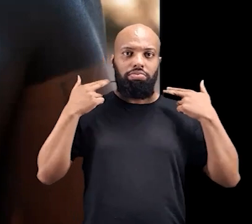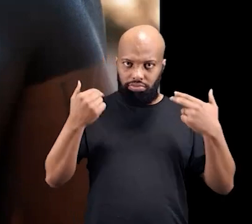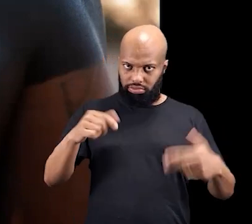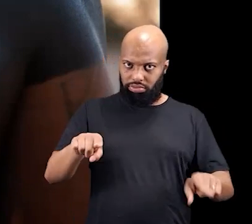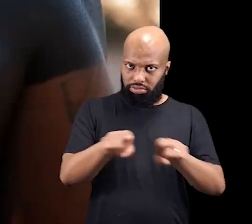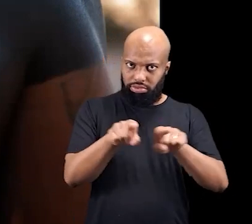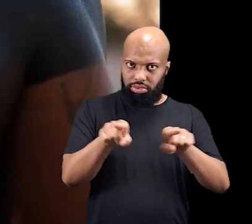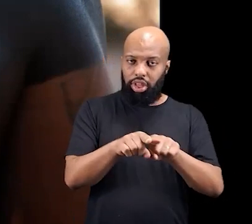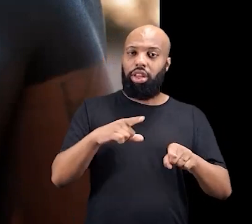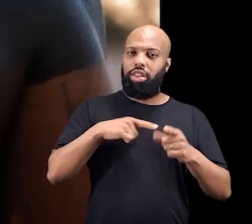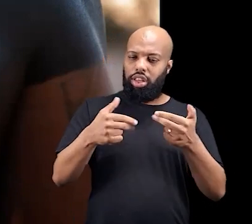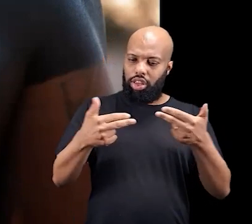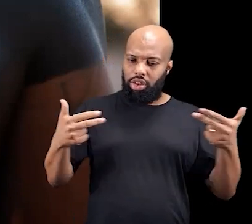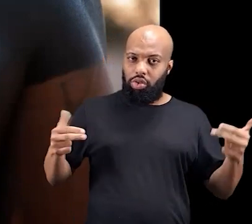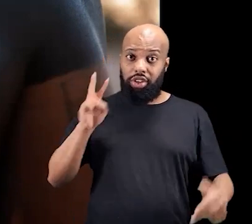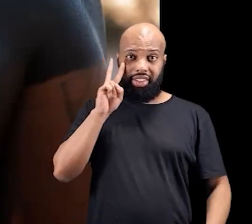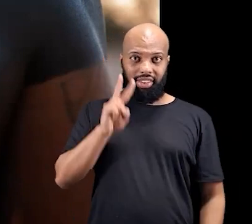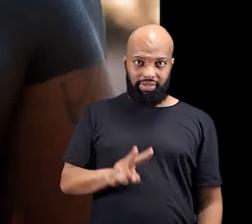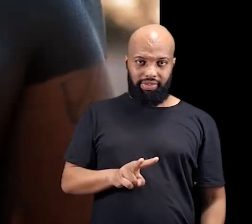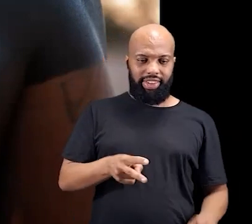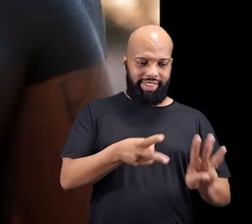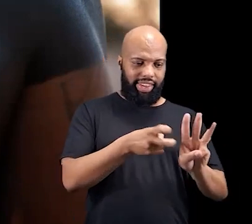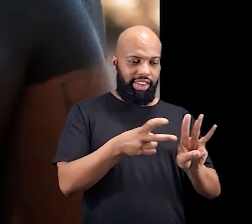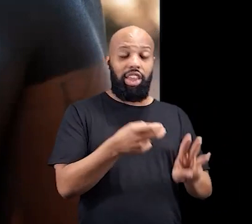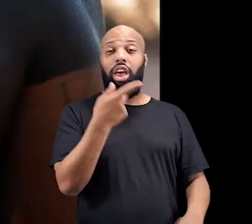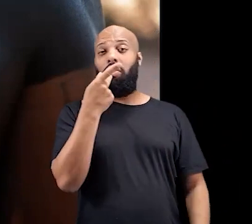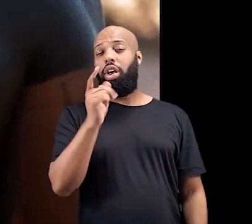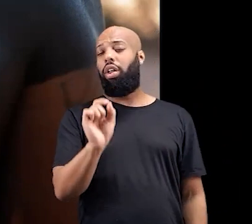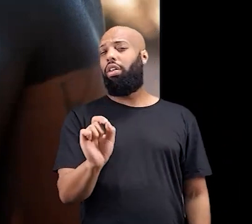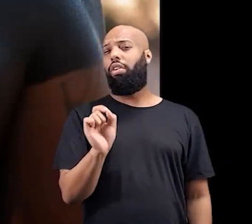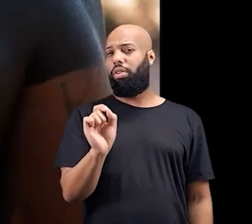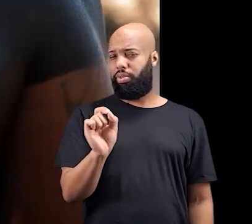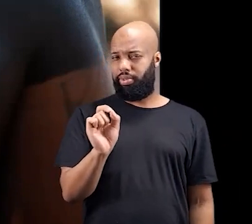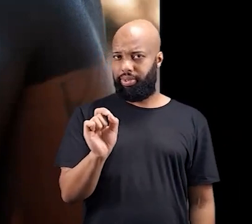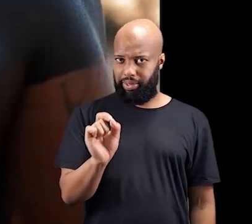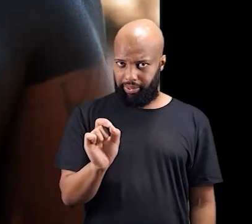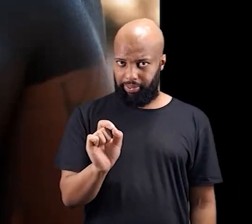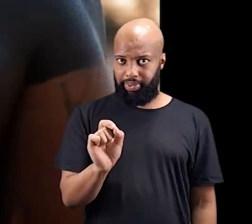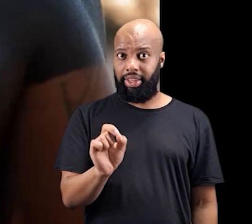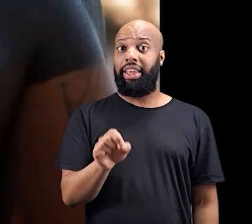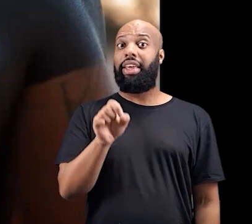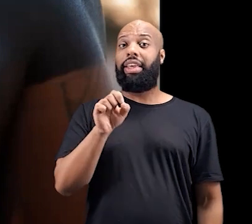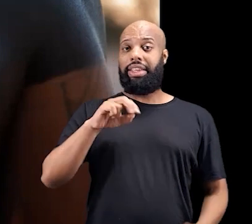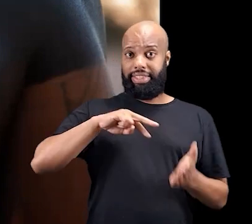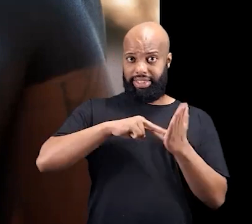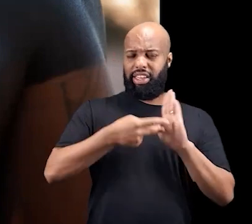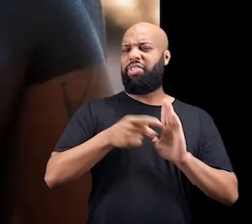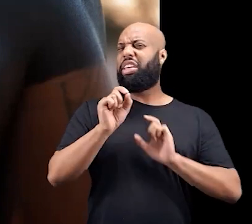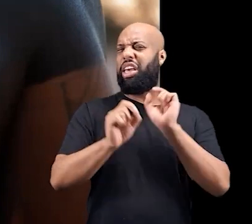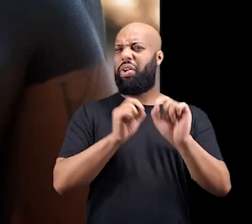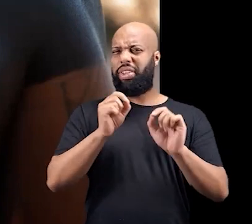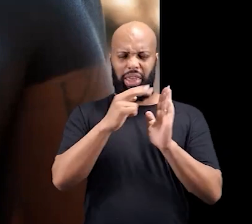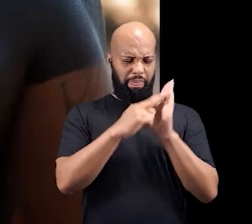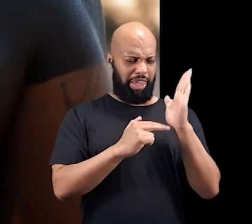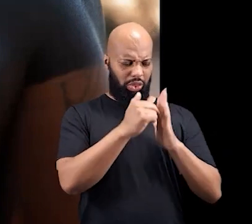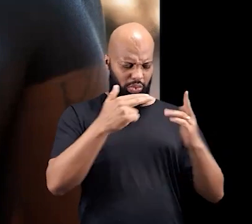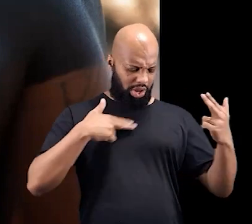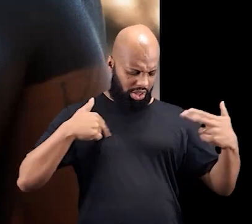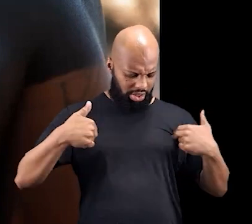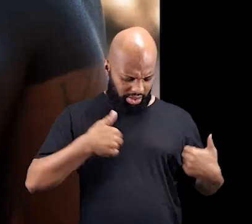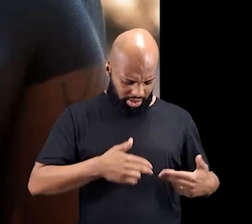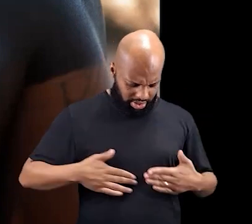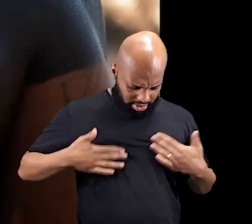Então, assim, uma das coisas que, né? Eu escutei já de alguns indígenas é que se